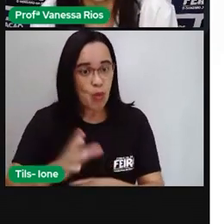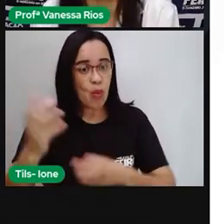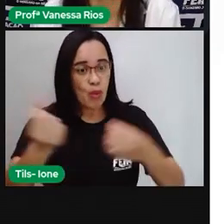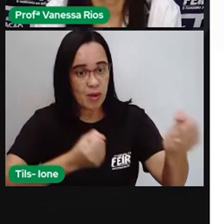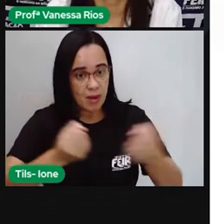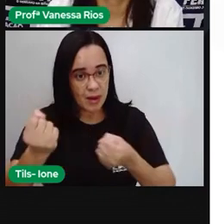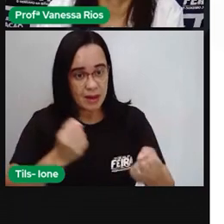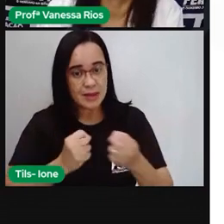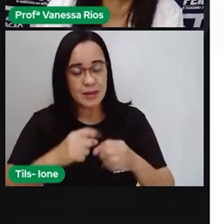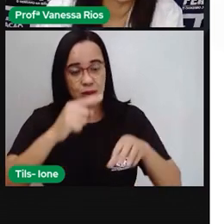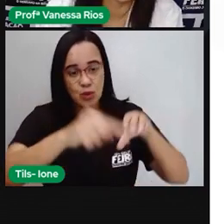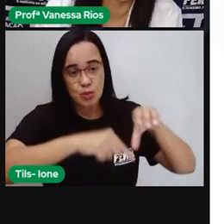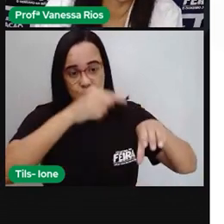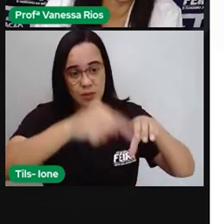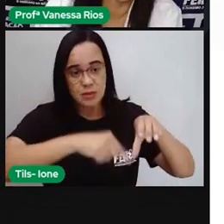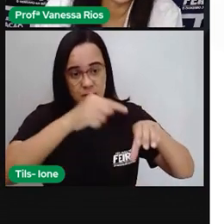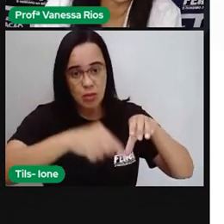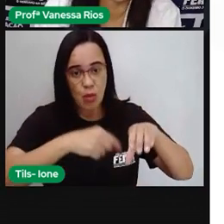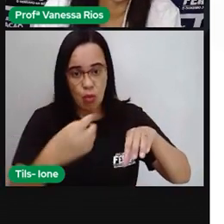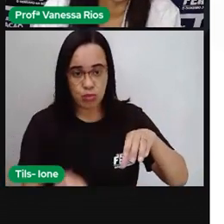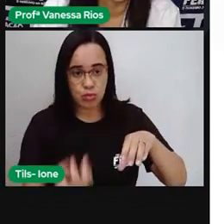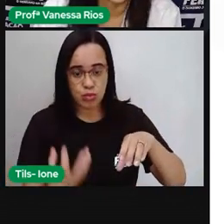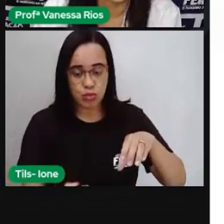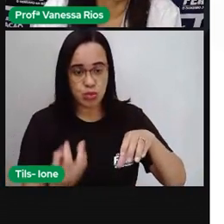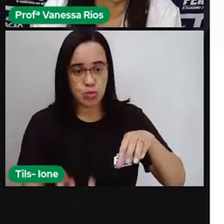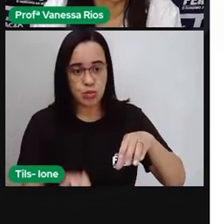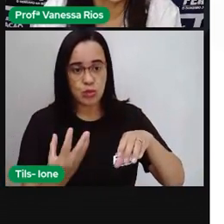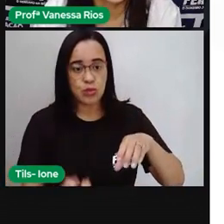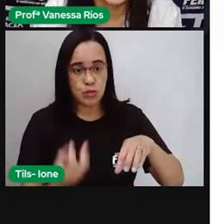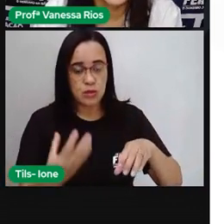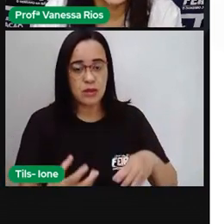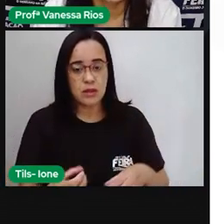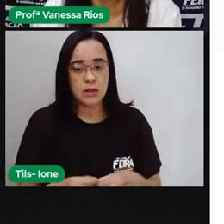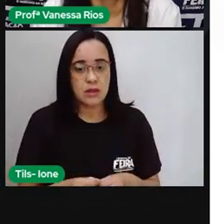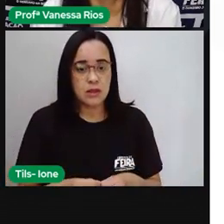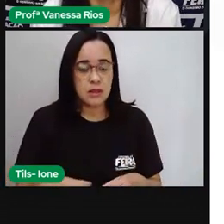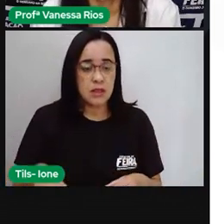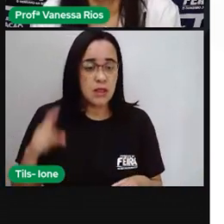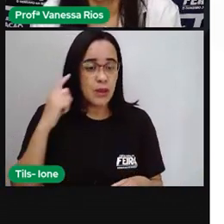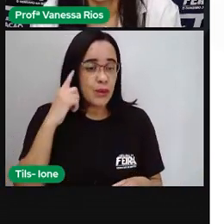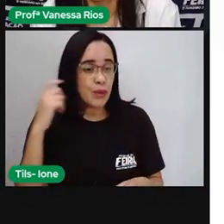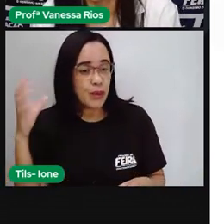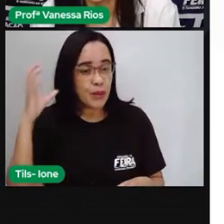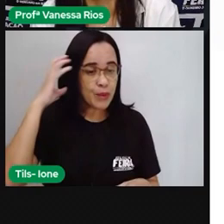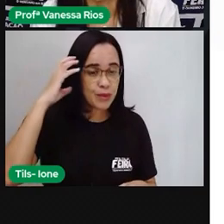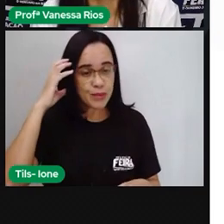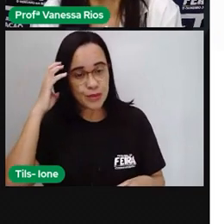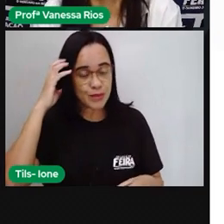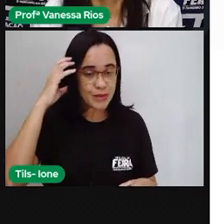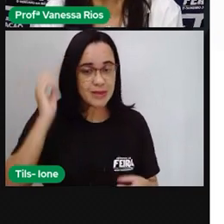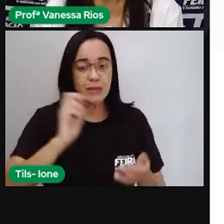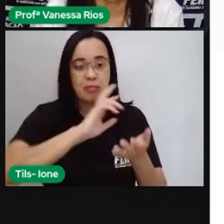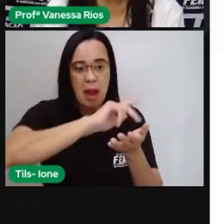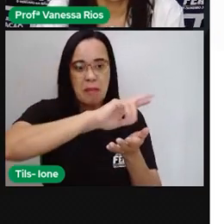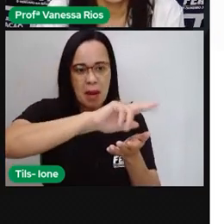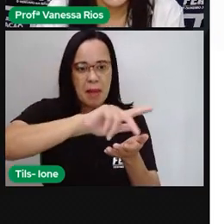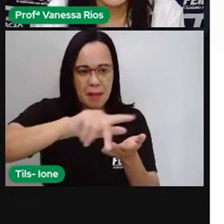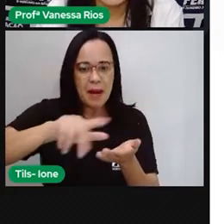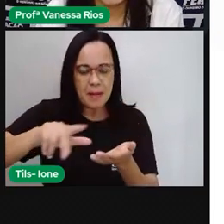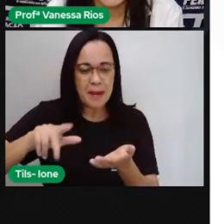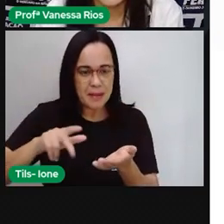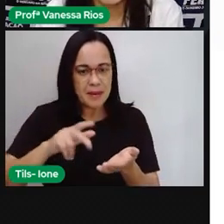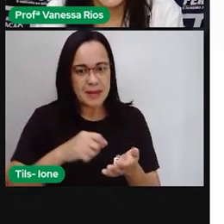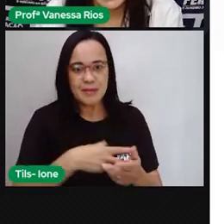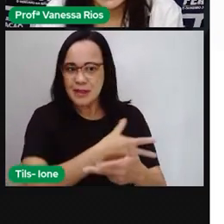sua utilidade, o motor tem a sua utilidade, aí tem o som e vários outros equipamentos e peças